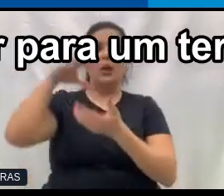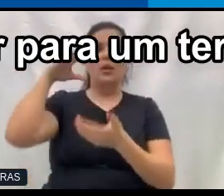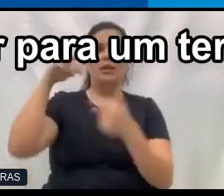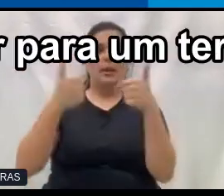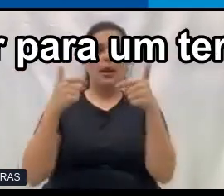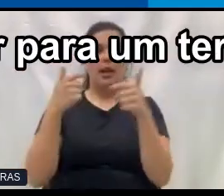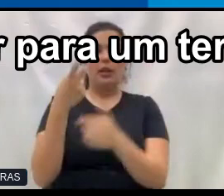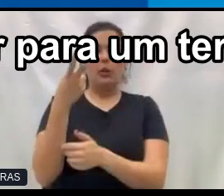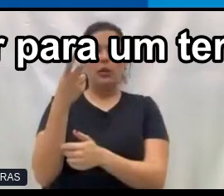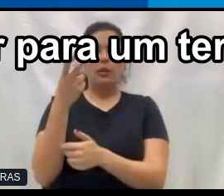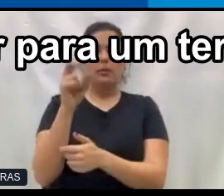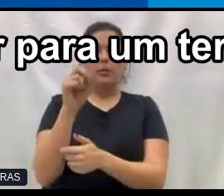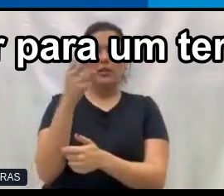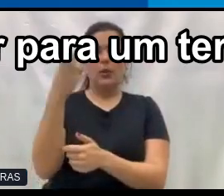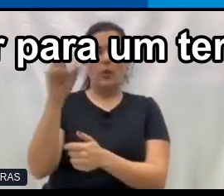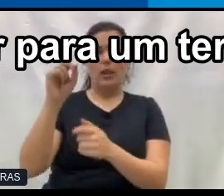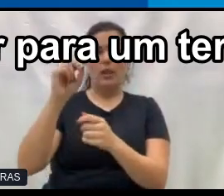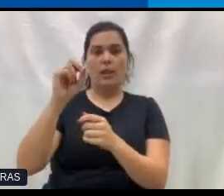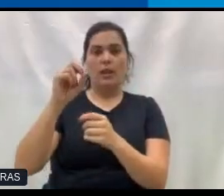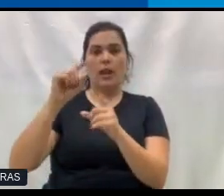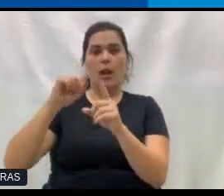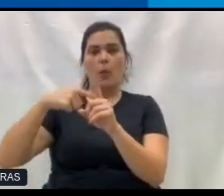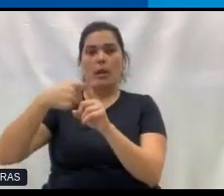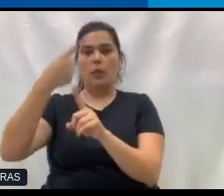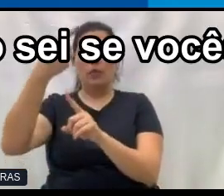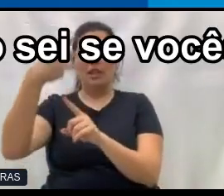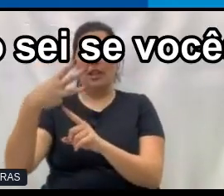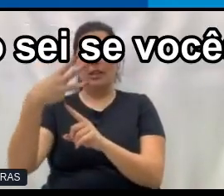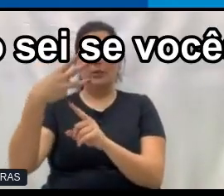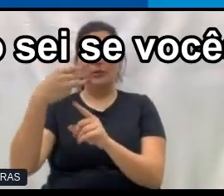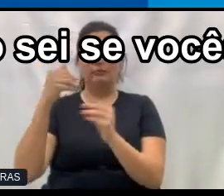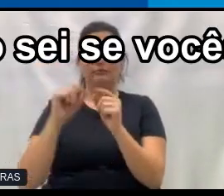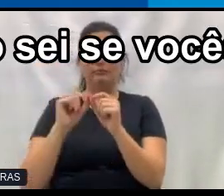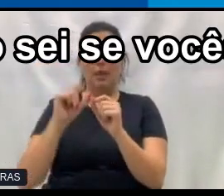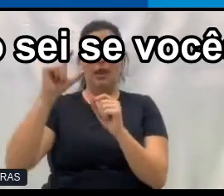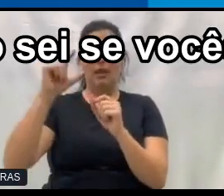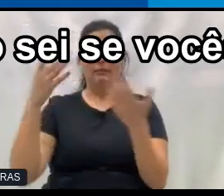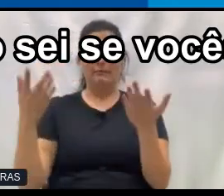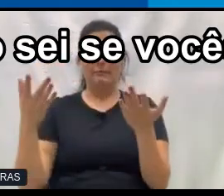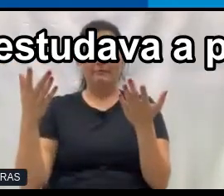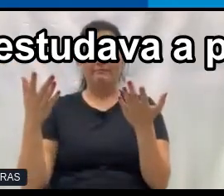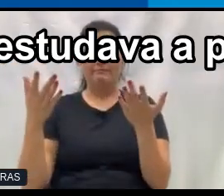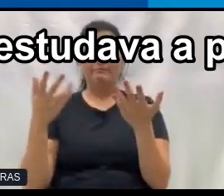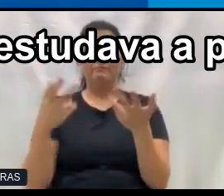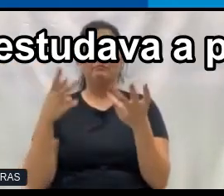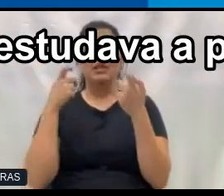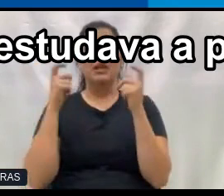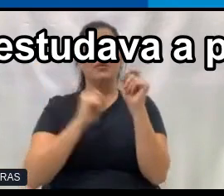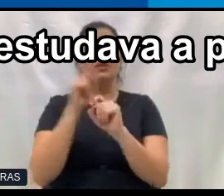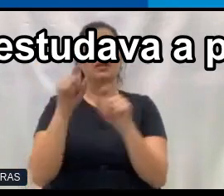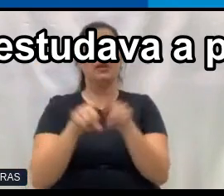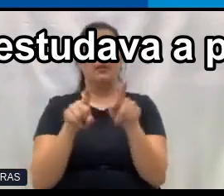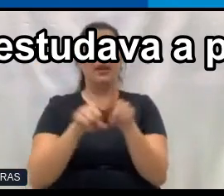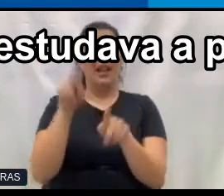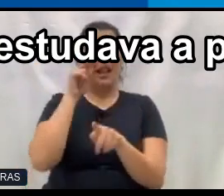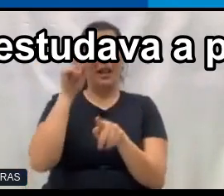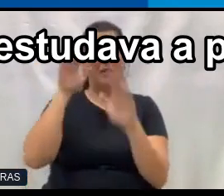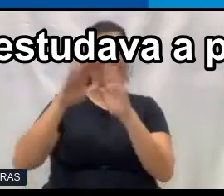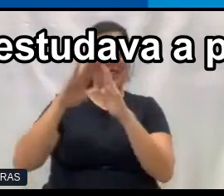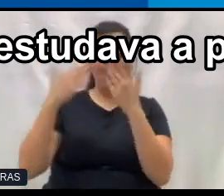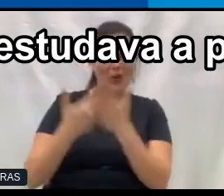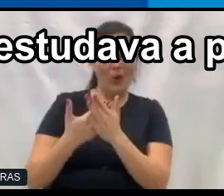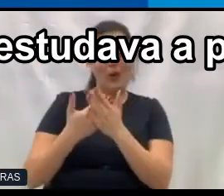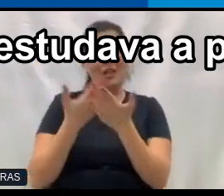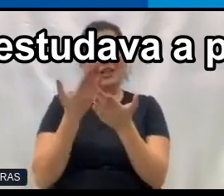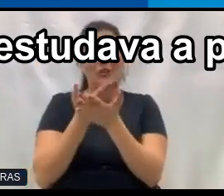2050 esse número vai aumentar para um terço da população. A gente observa também, não sei se vocês lembram, na época da escola que a gente